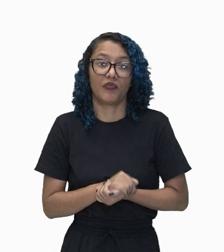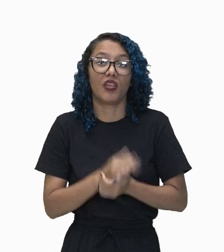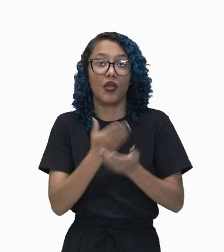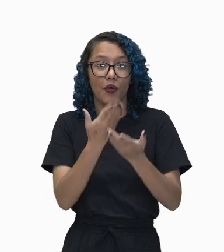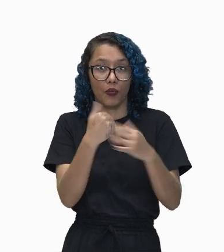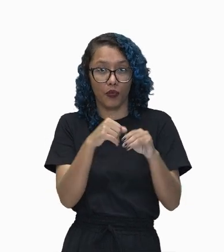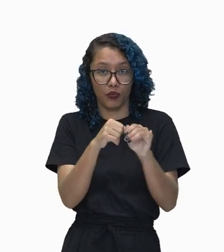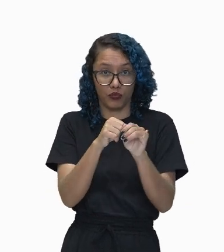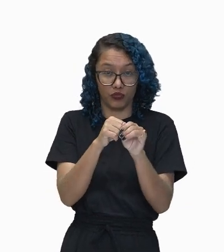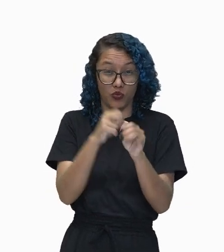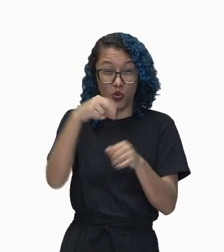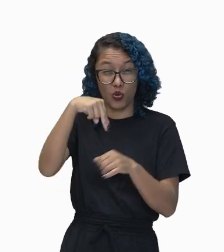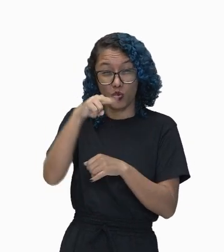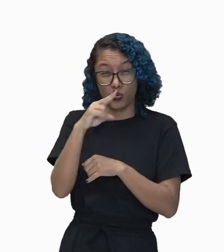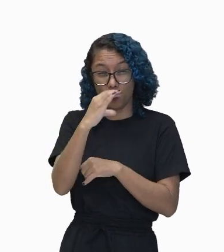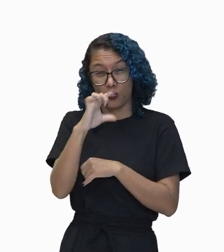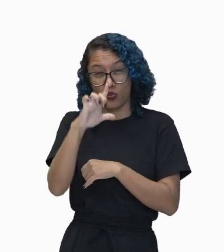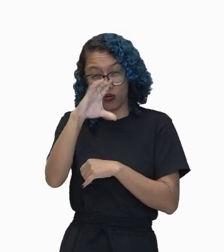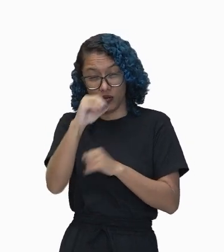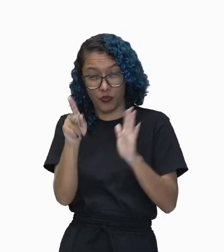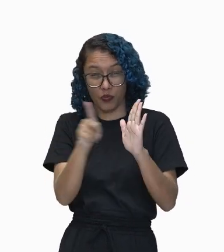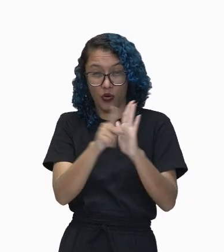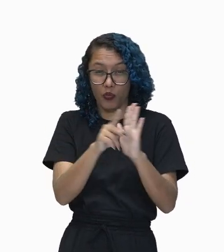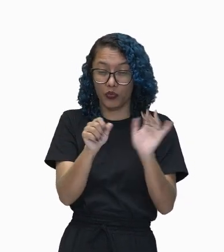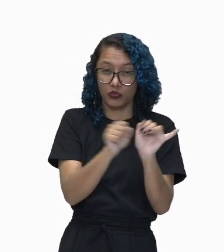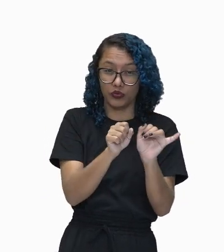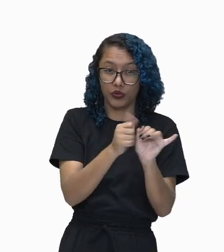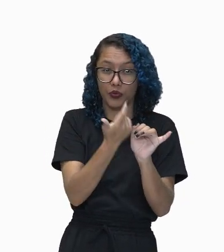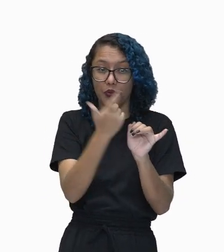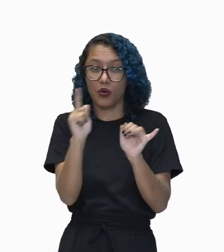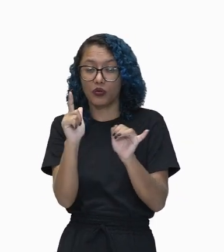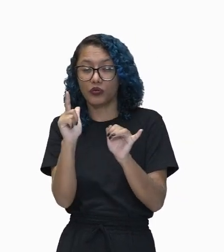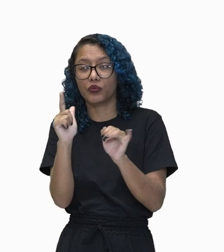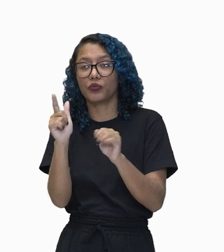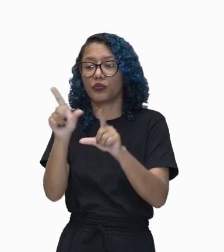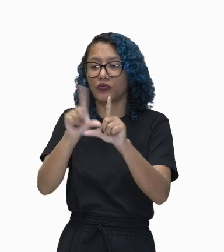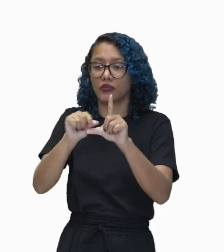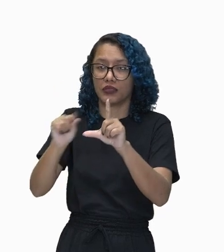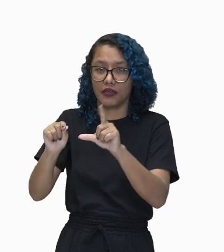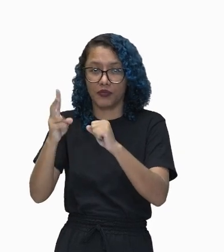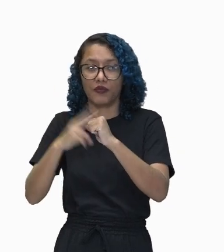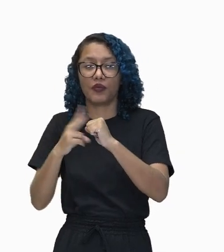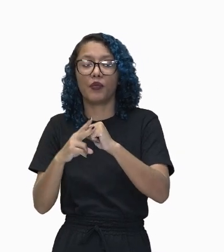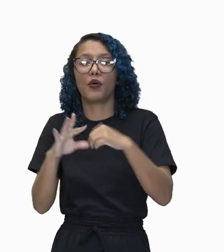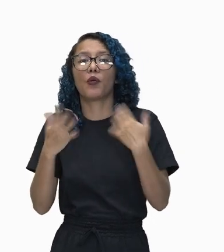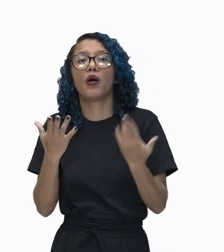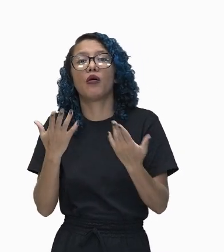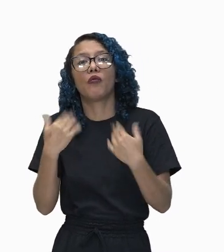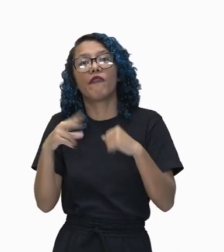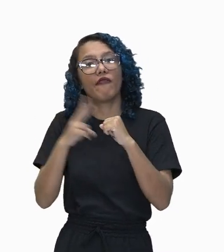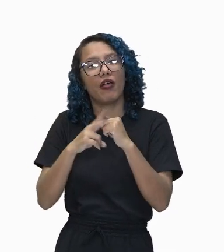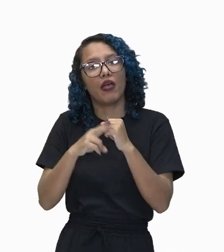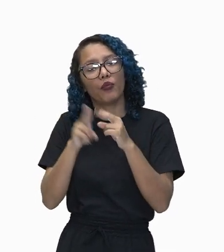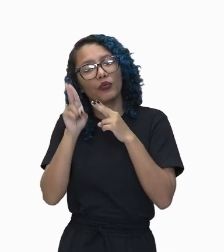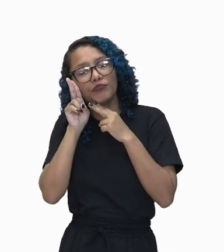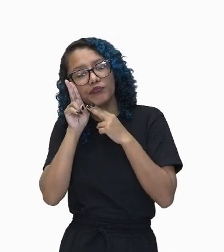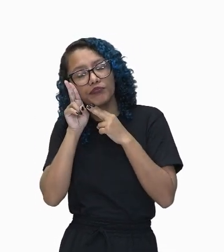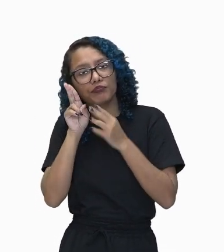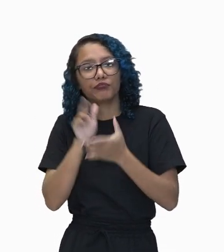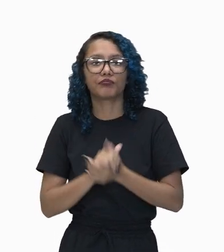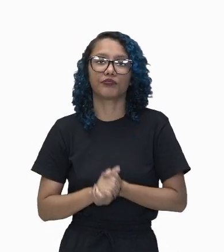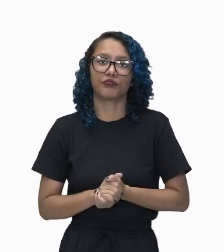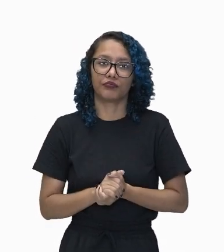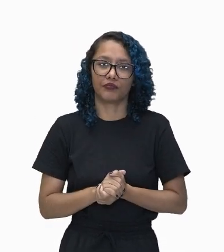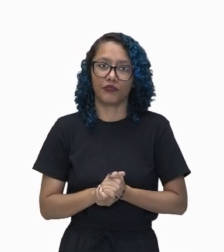o sintagma verbal, que é o verbo em si. Que é o predicado. Cochilava. Nome é